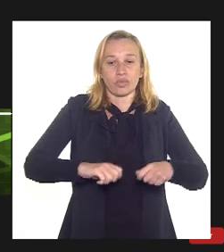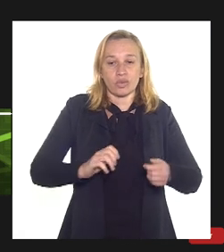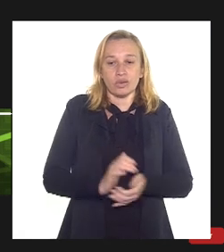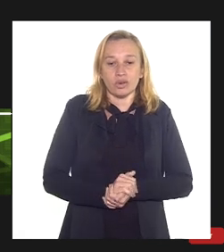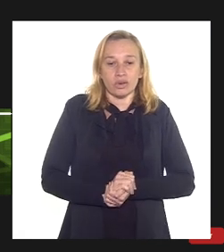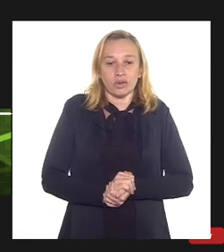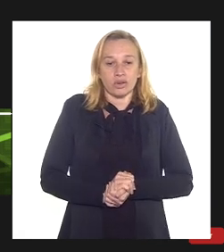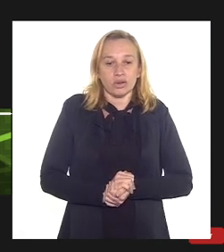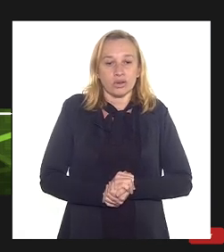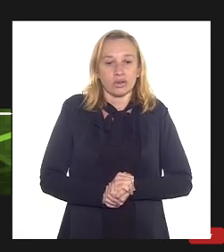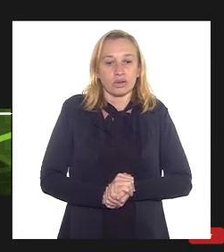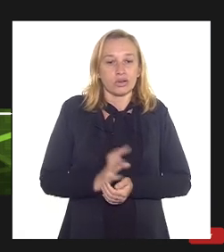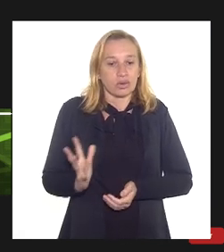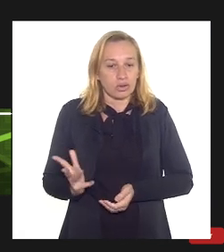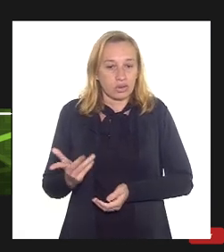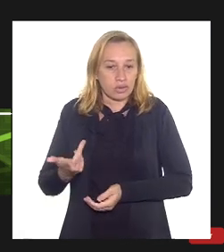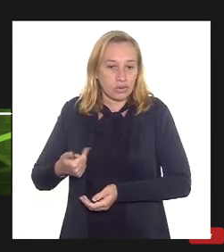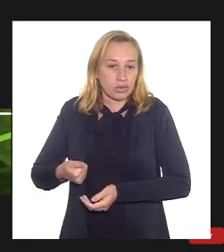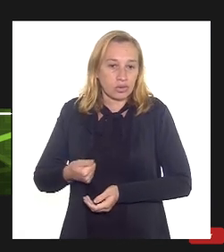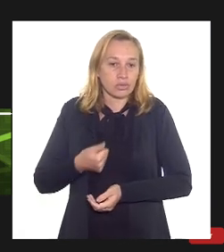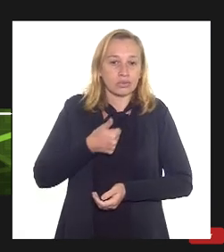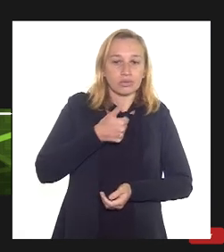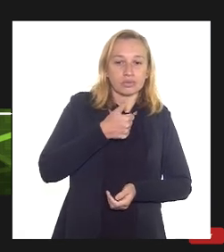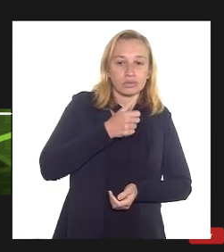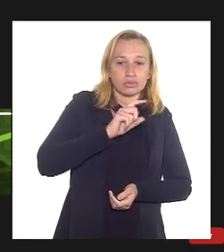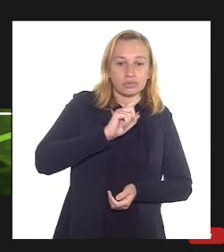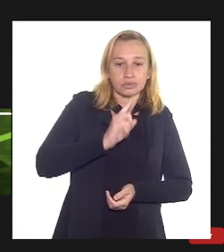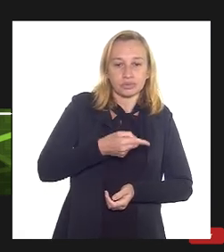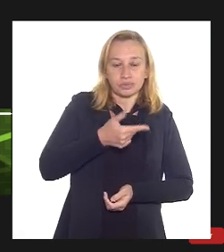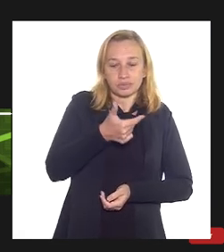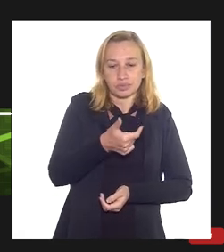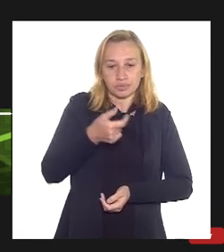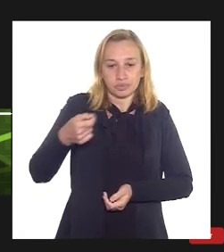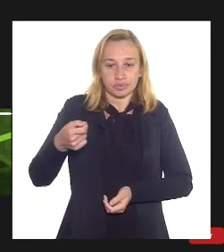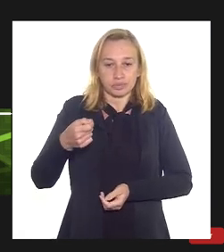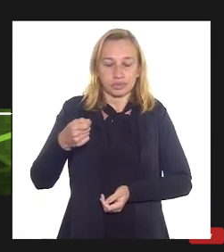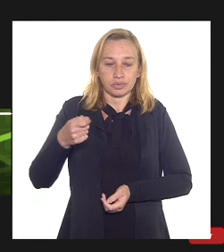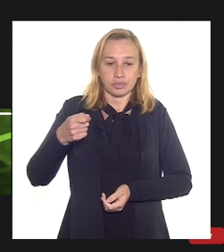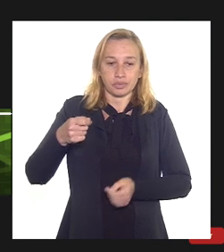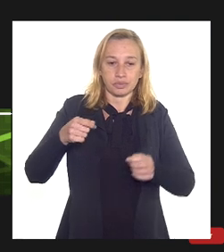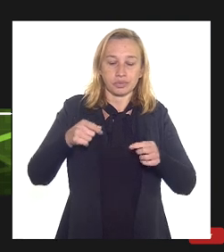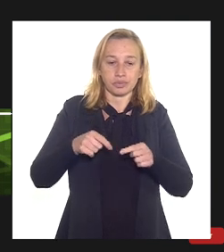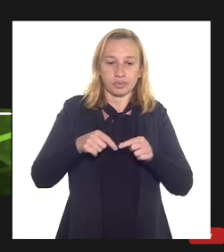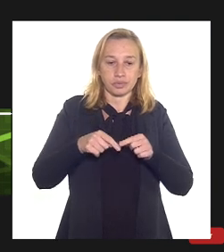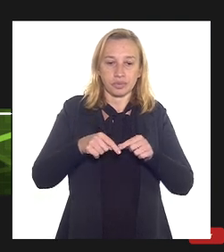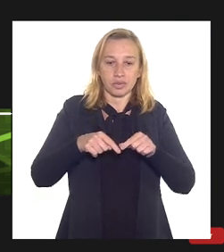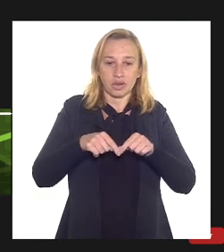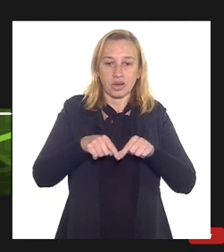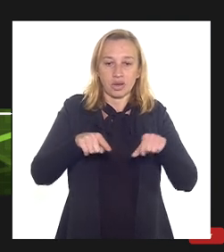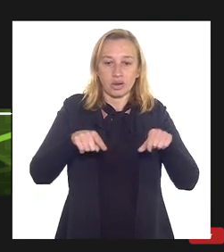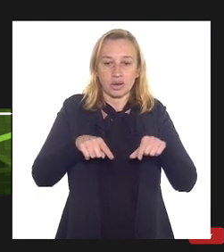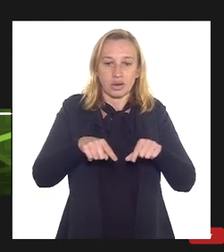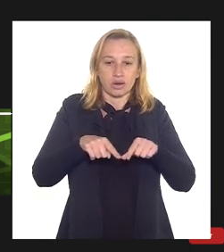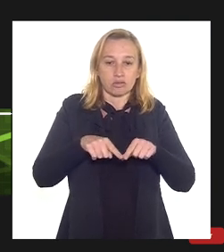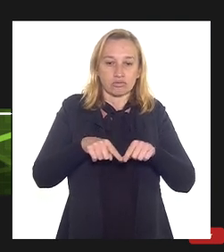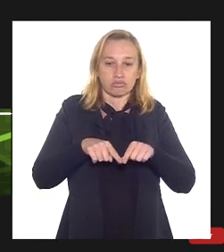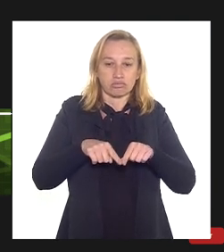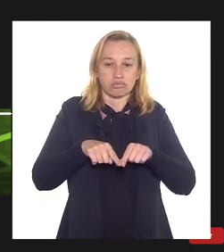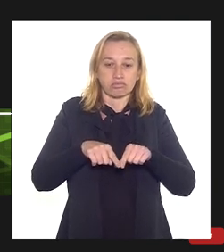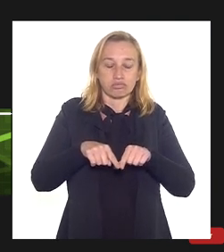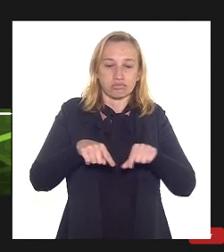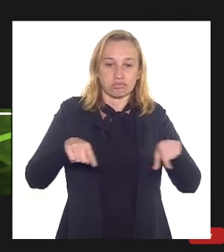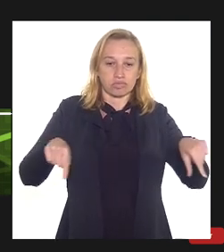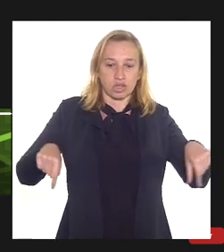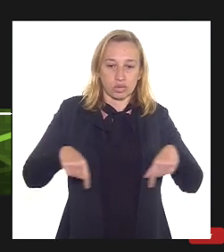consumiria com alta eficiência um volume em torno de 6 milhões de metros públicos por dia. Essa figura que aparece à esquerda, mostra